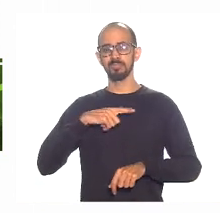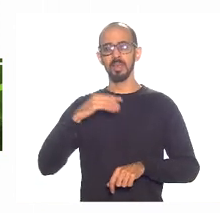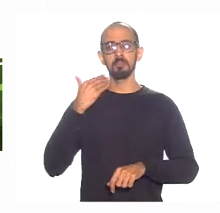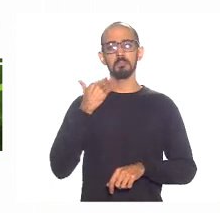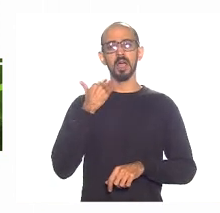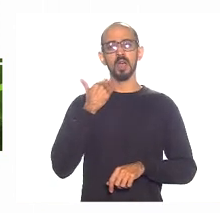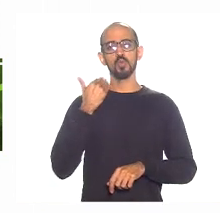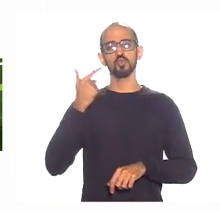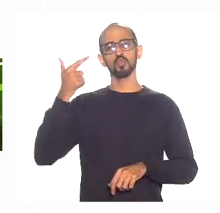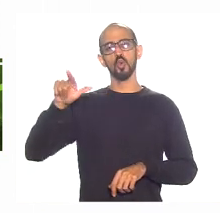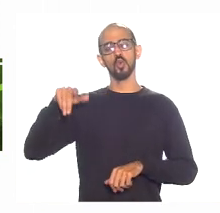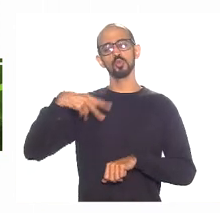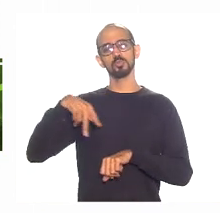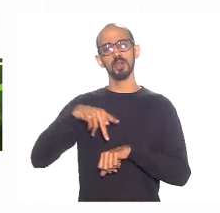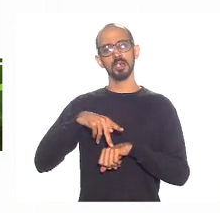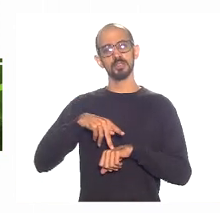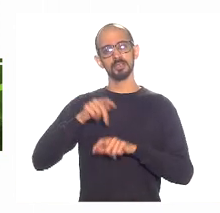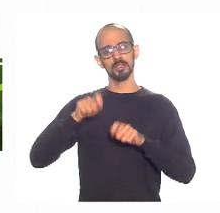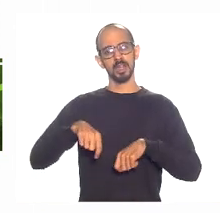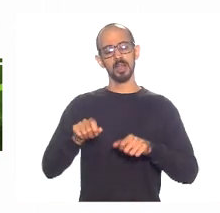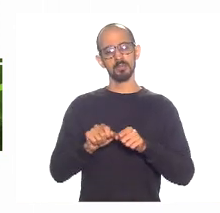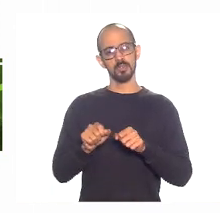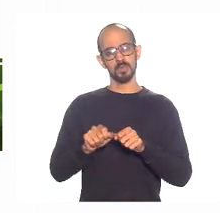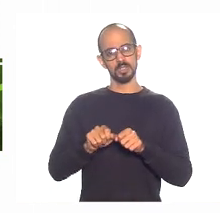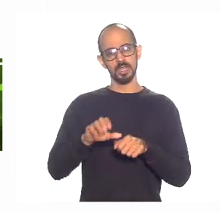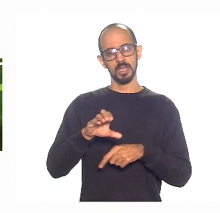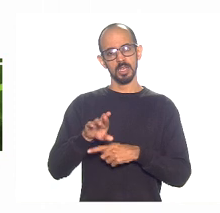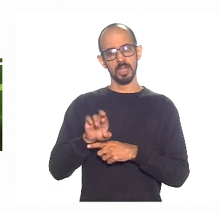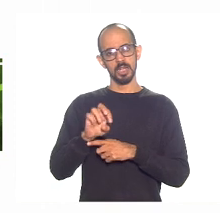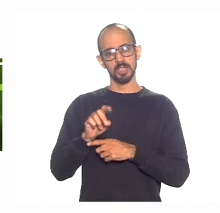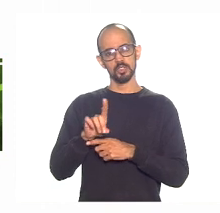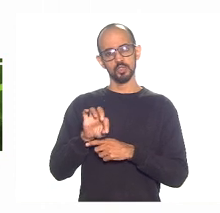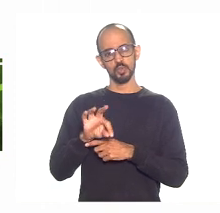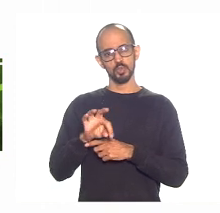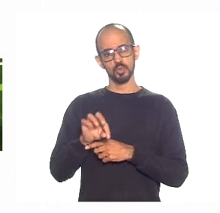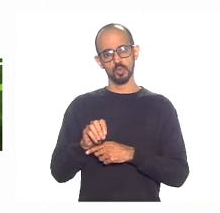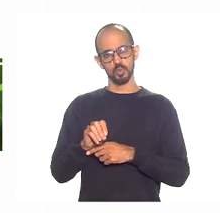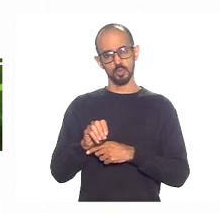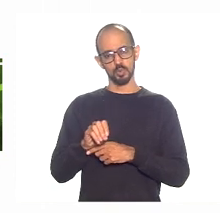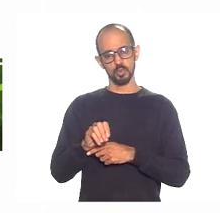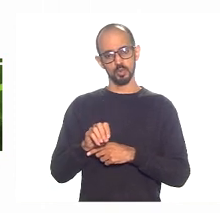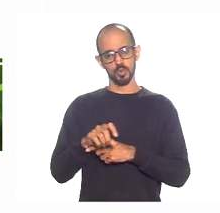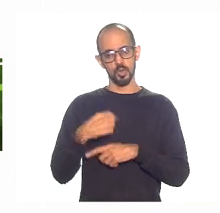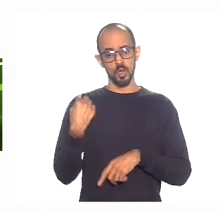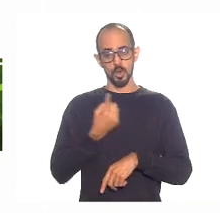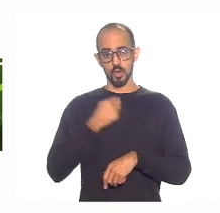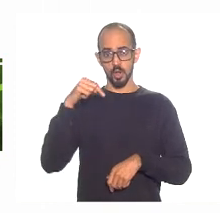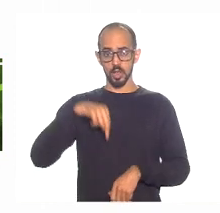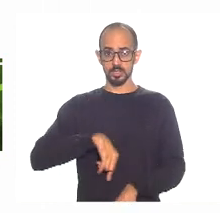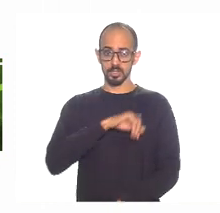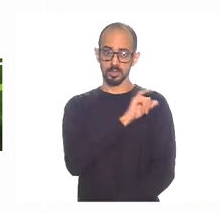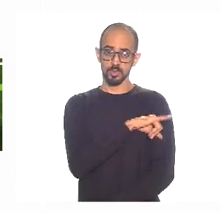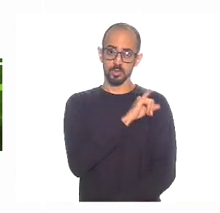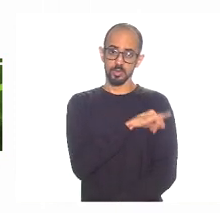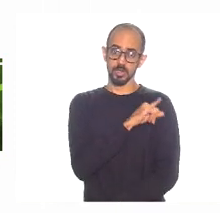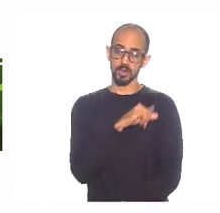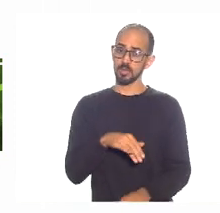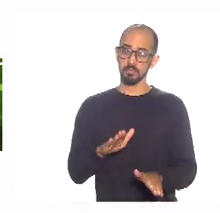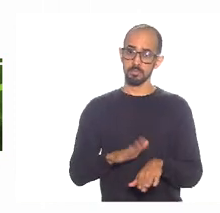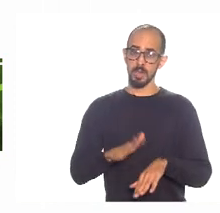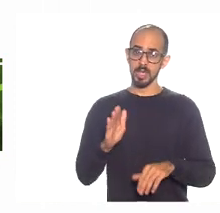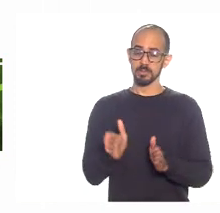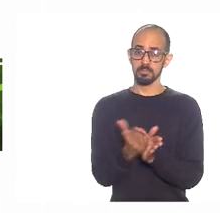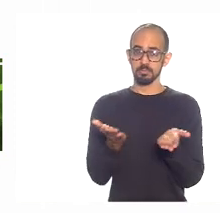podem ter que emitir crédito. A nossa periferia metropolitana é a mais precária do sul e sudeste. Nunca teve investimentos